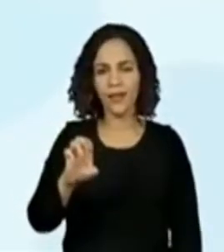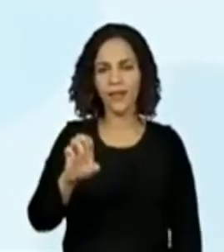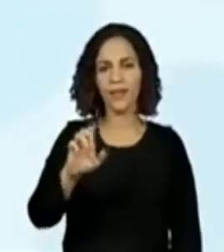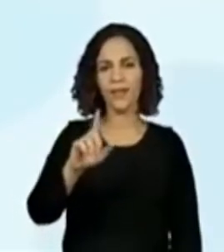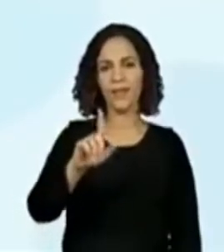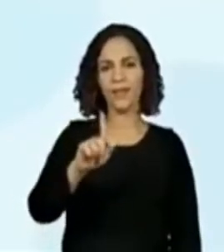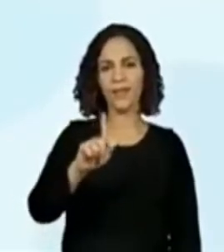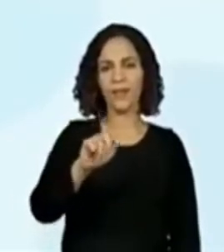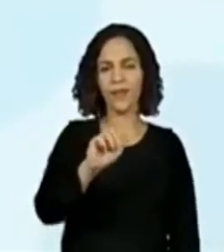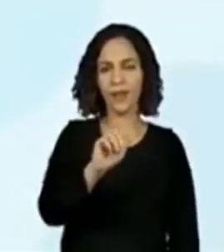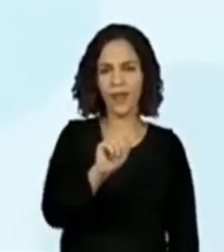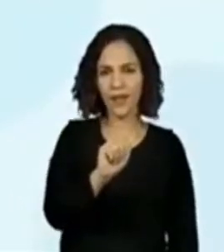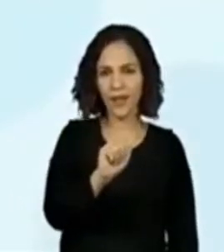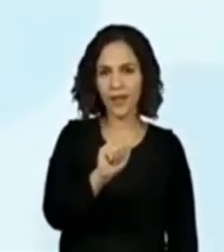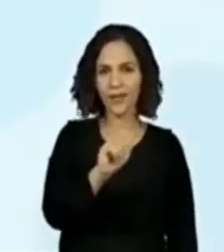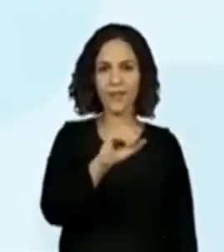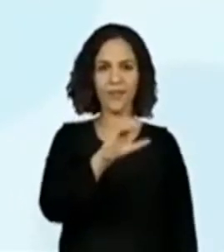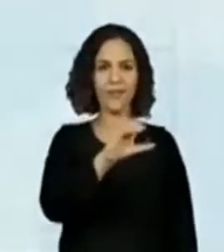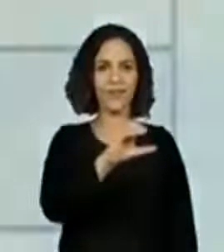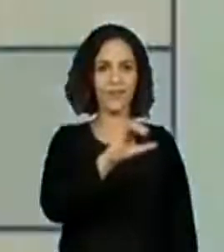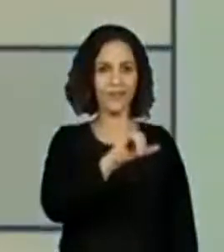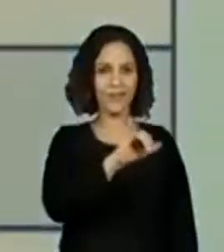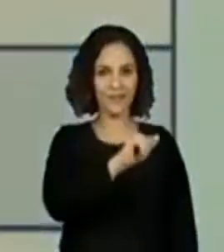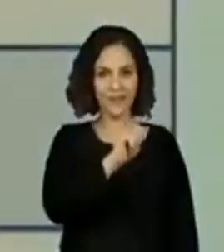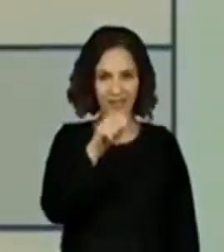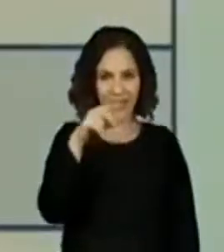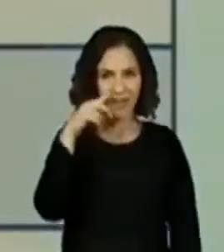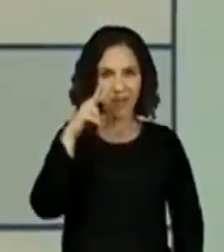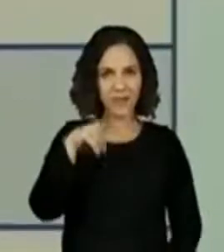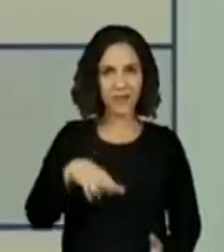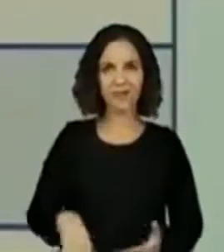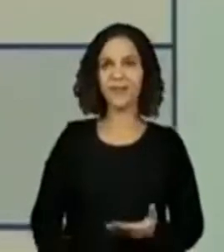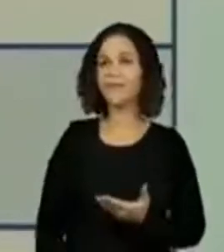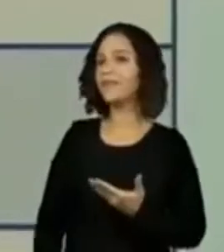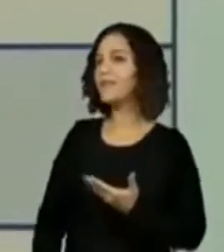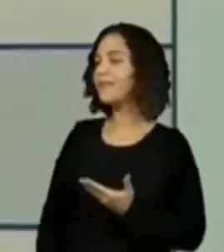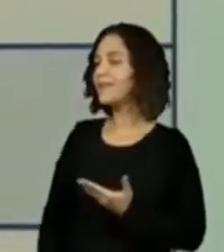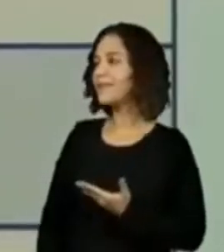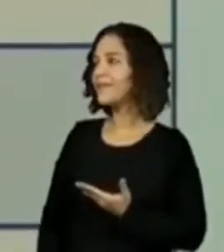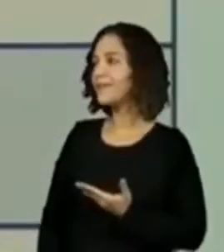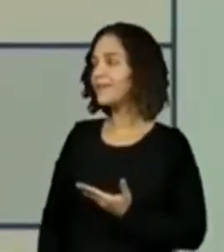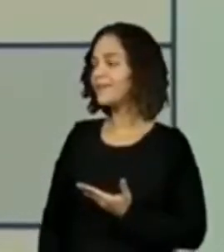Quem conseguiu ler? Alguém conseguiu ler? Que palavra é essa?